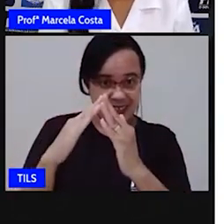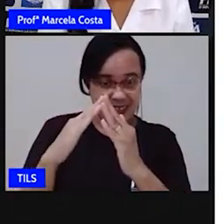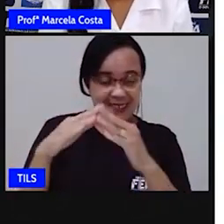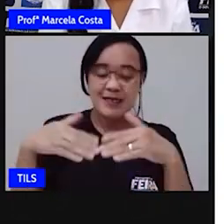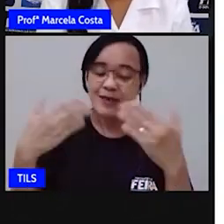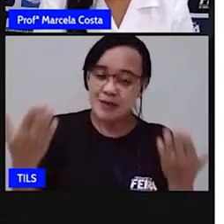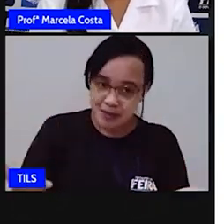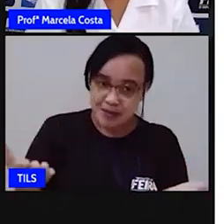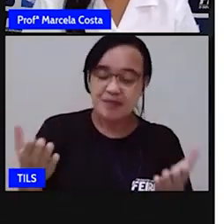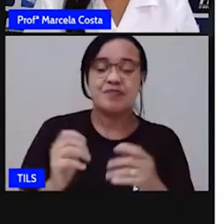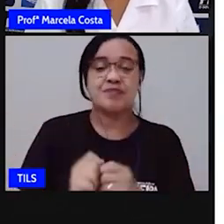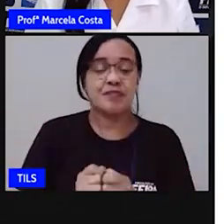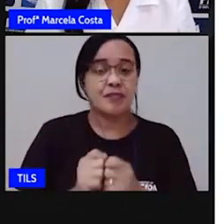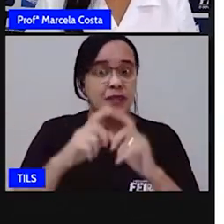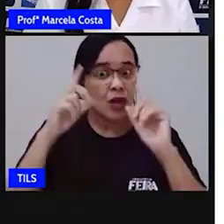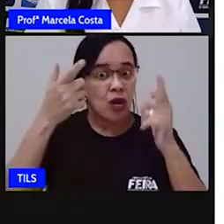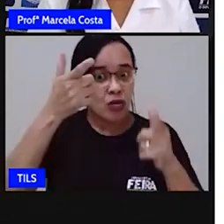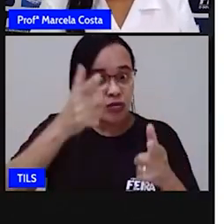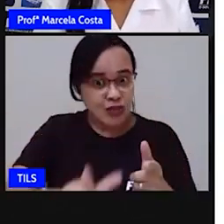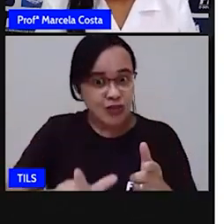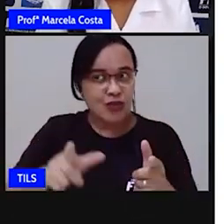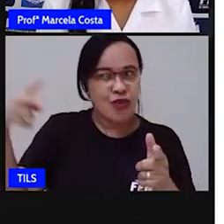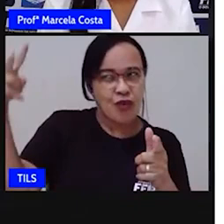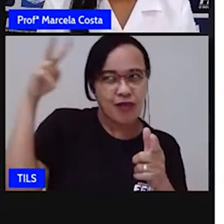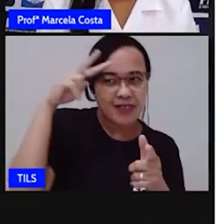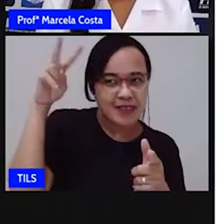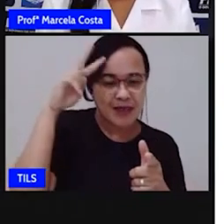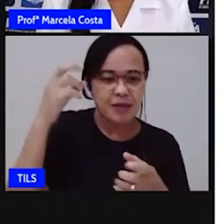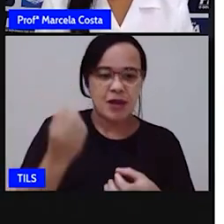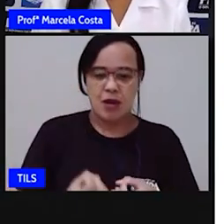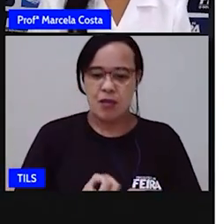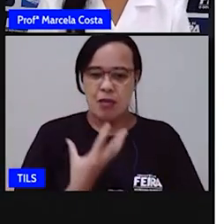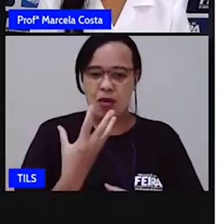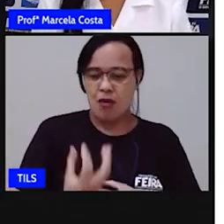Então, a gente vai relembrar esse poema hoje.